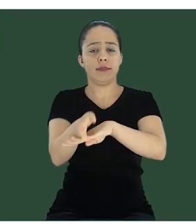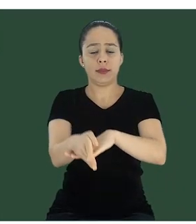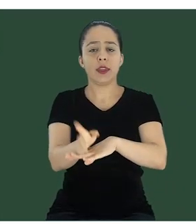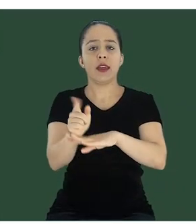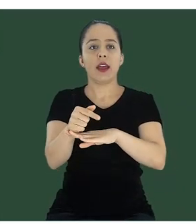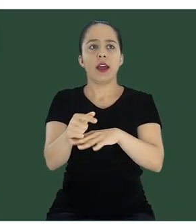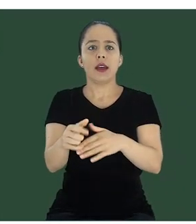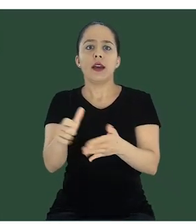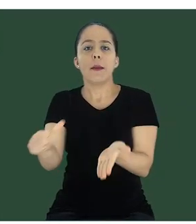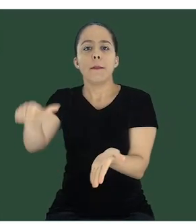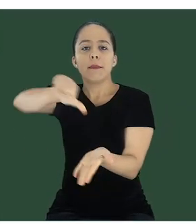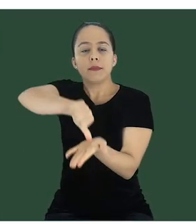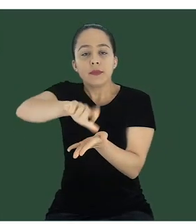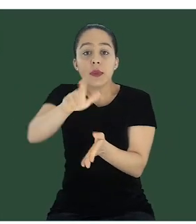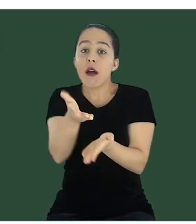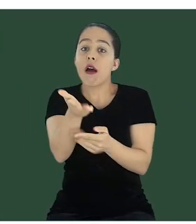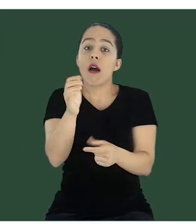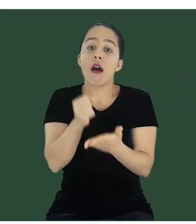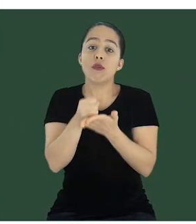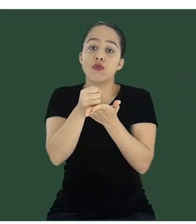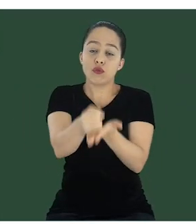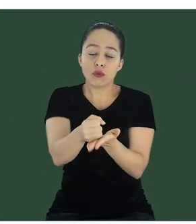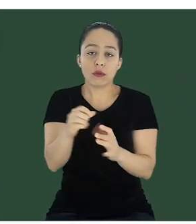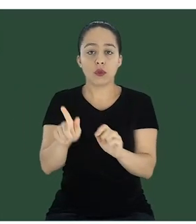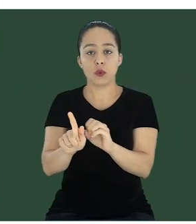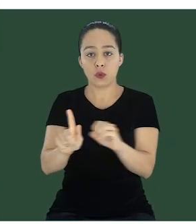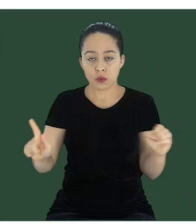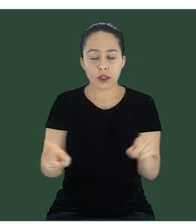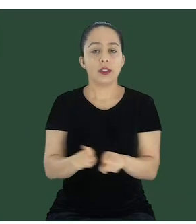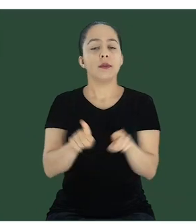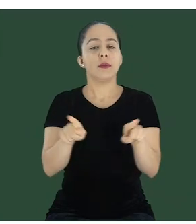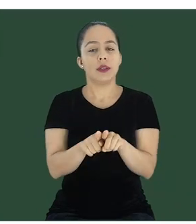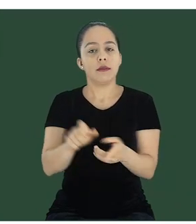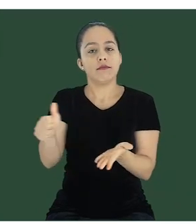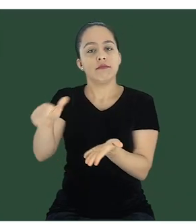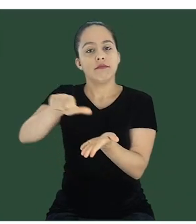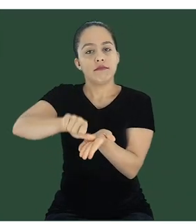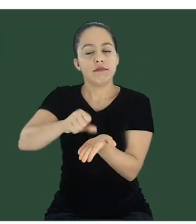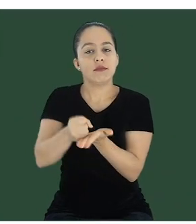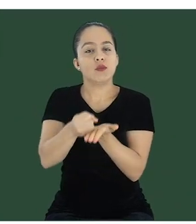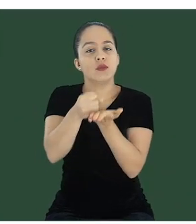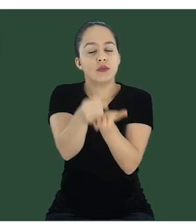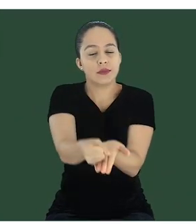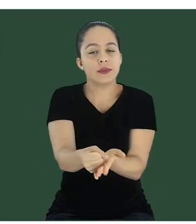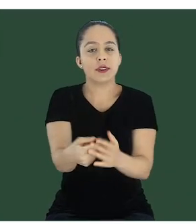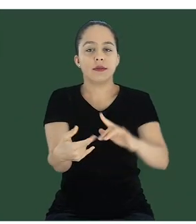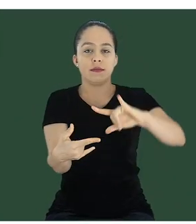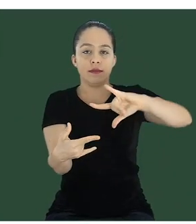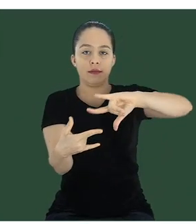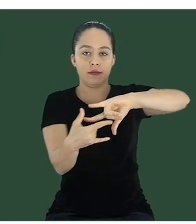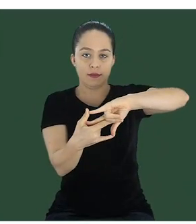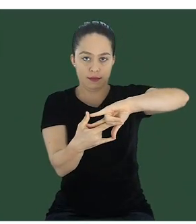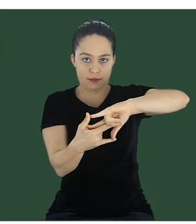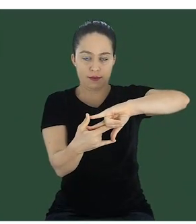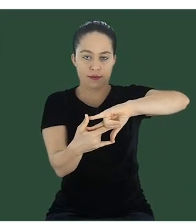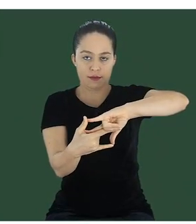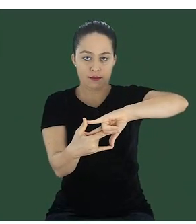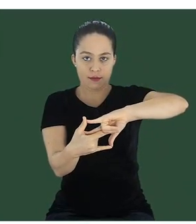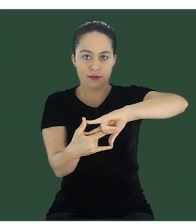Aqui você pode acessar a central de ajuda do Google para ver os serviços e a central de suporte na Microsoft.